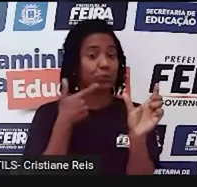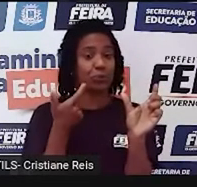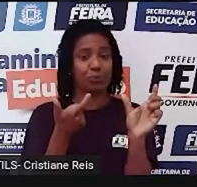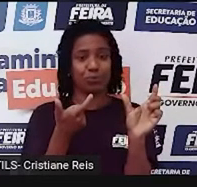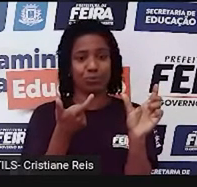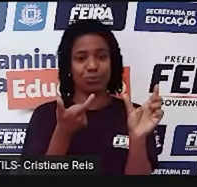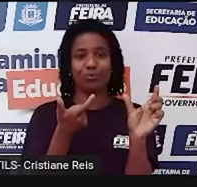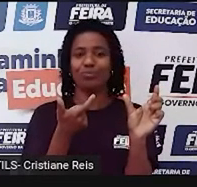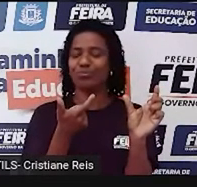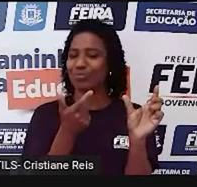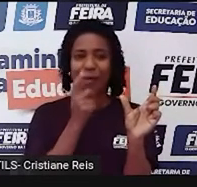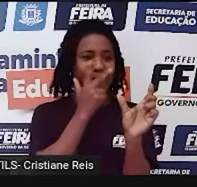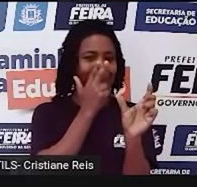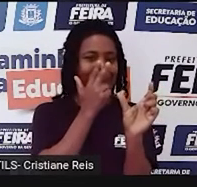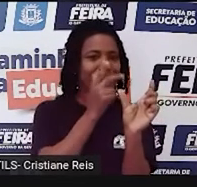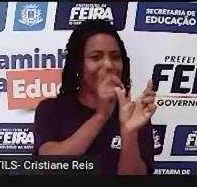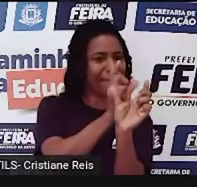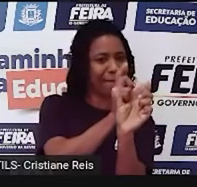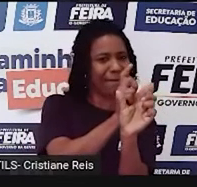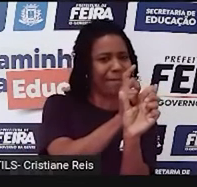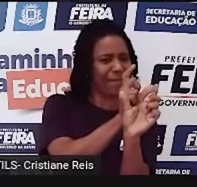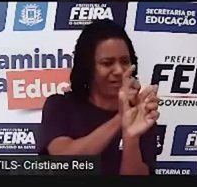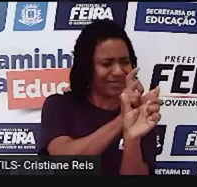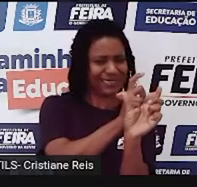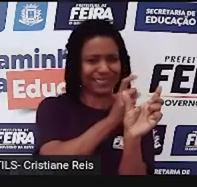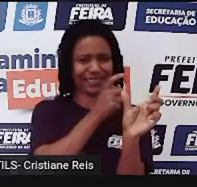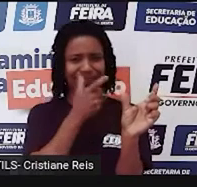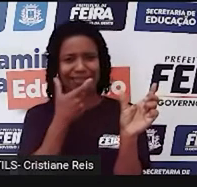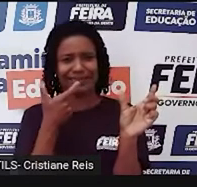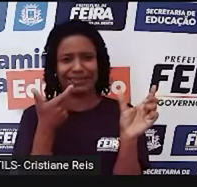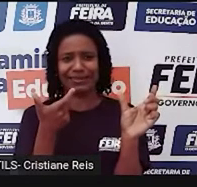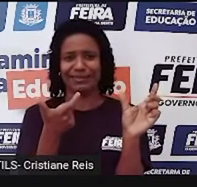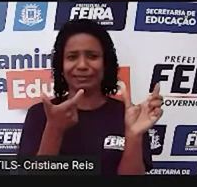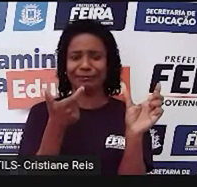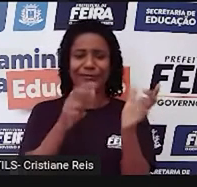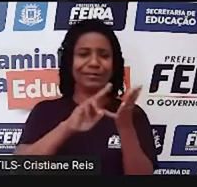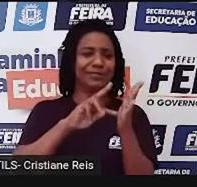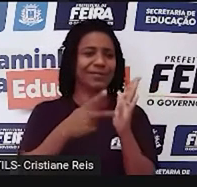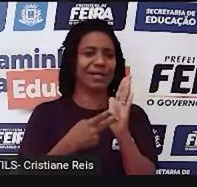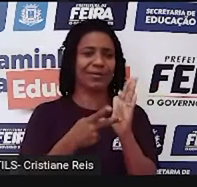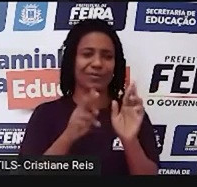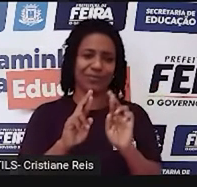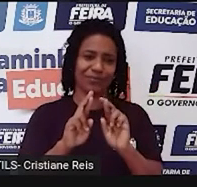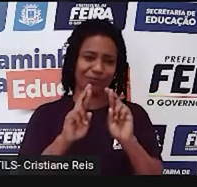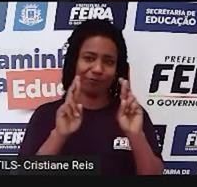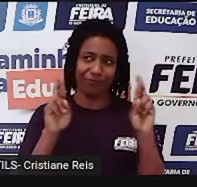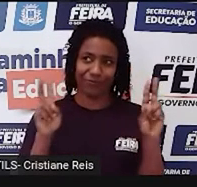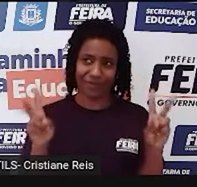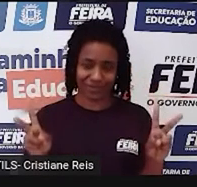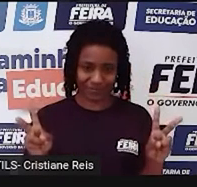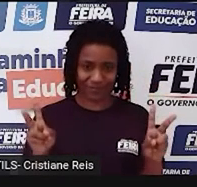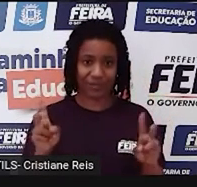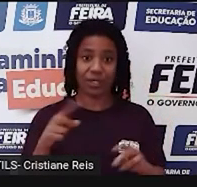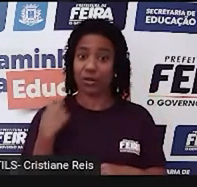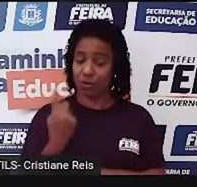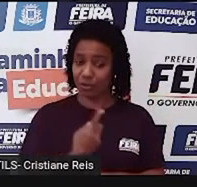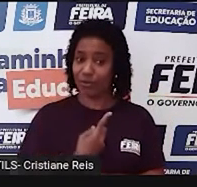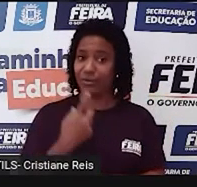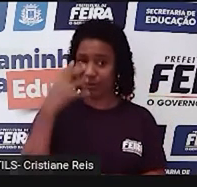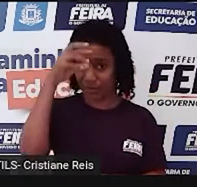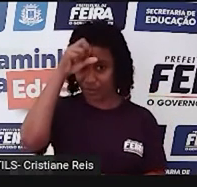elas se parecem, mas o significado é diferente. E a gente vai aprender um pouco mais sobre elas.